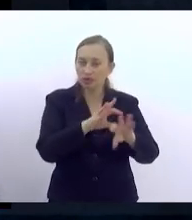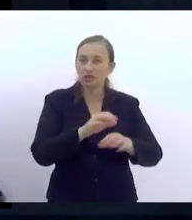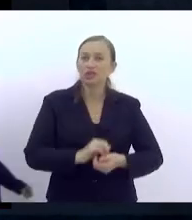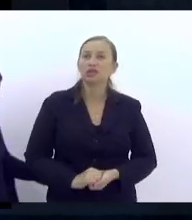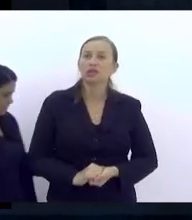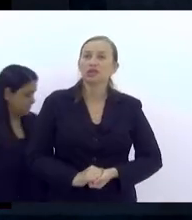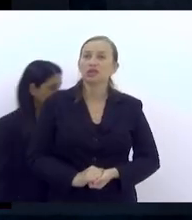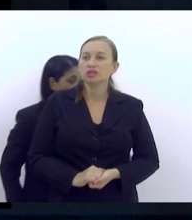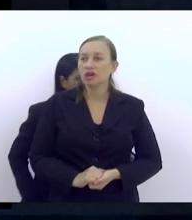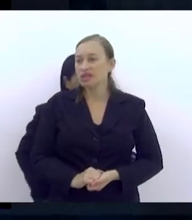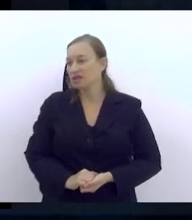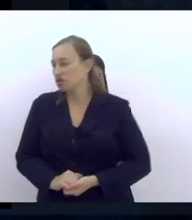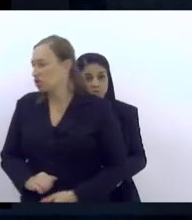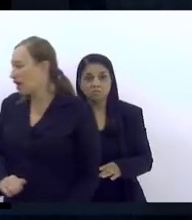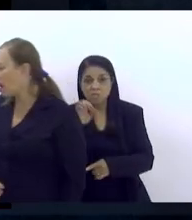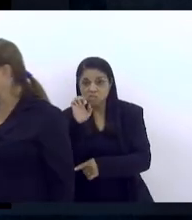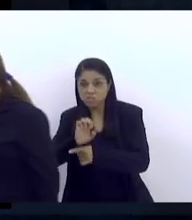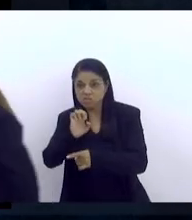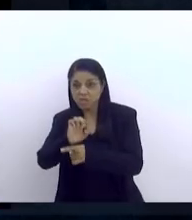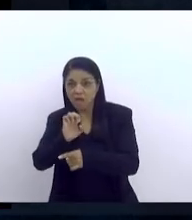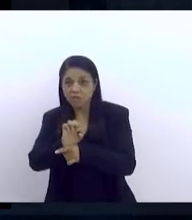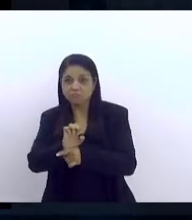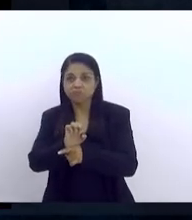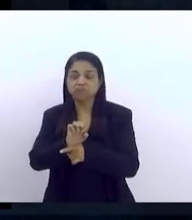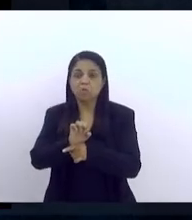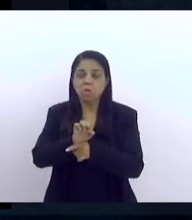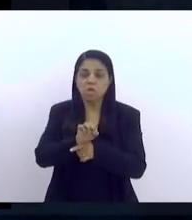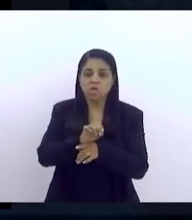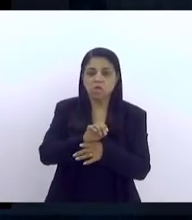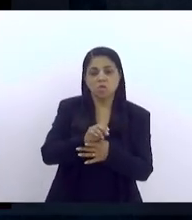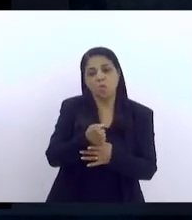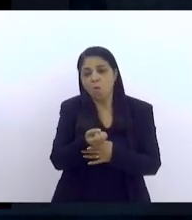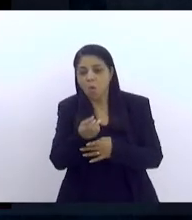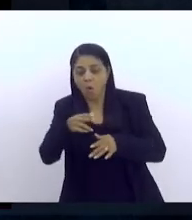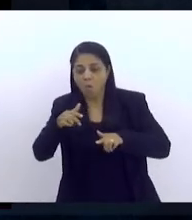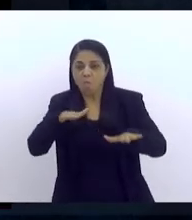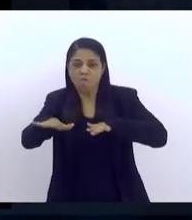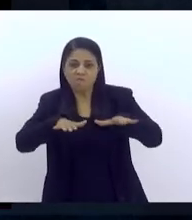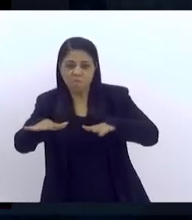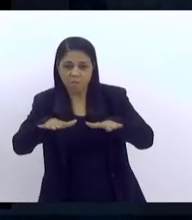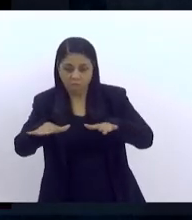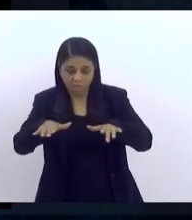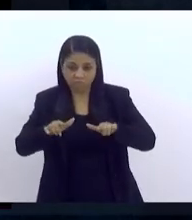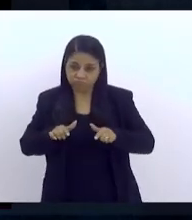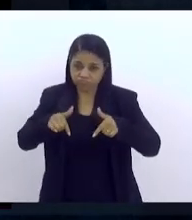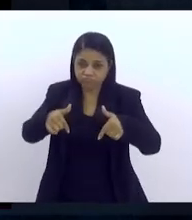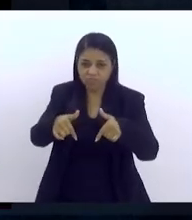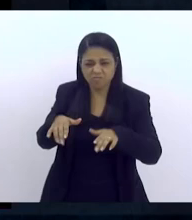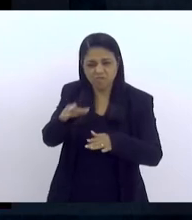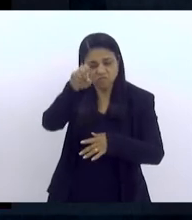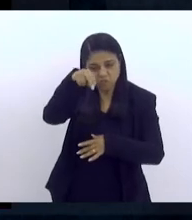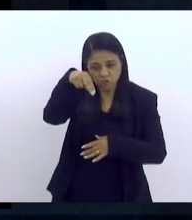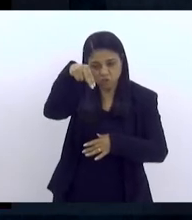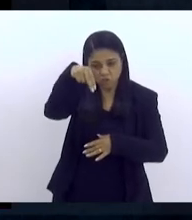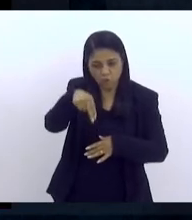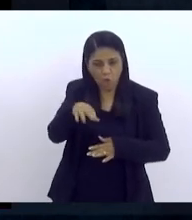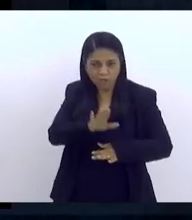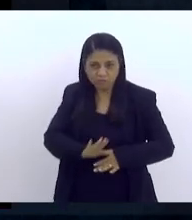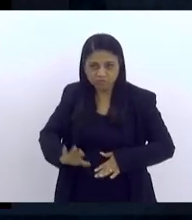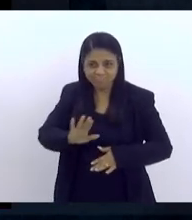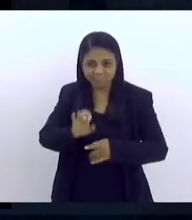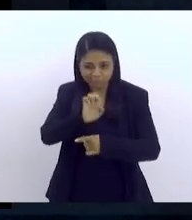como estado e ora como ativista do movimento social, que foi na zona norte do Rio, ali no Jacarezinho. Então, ali,